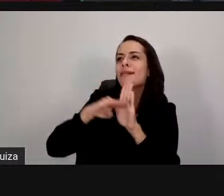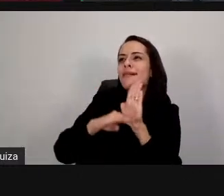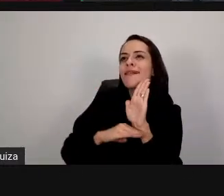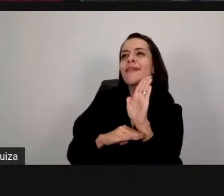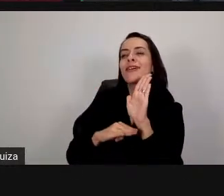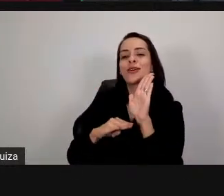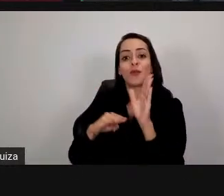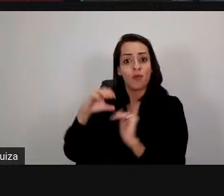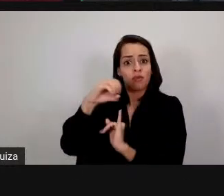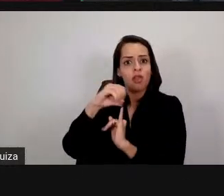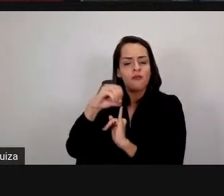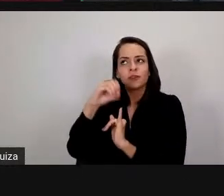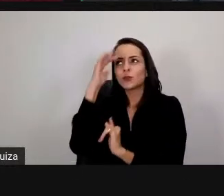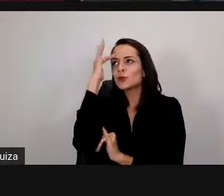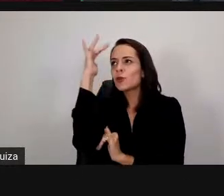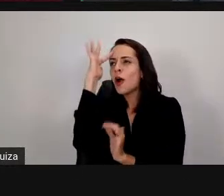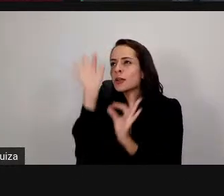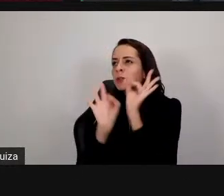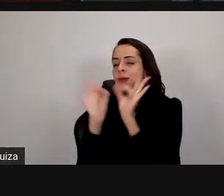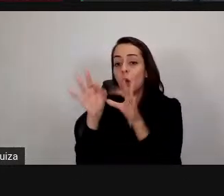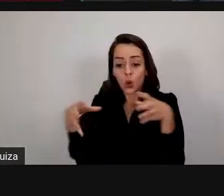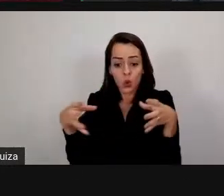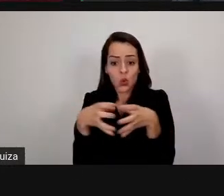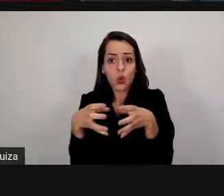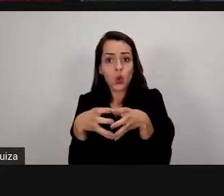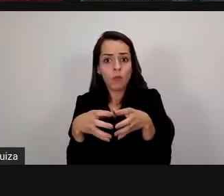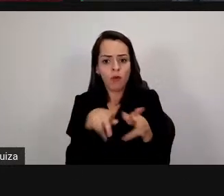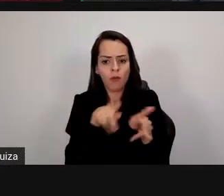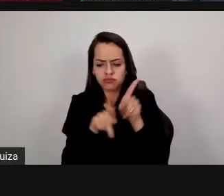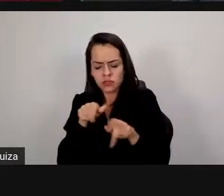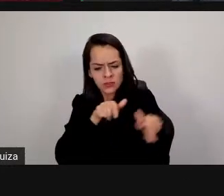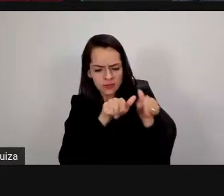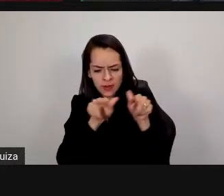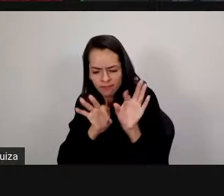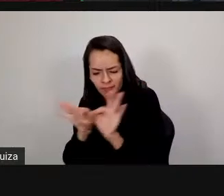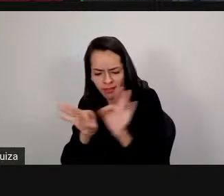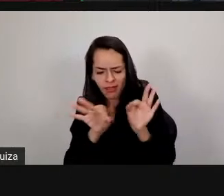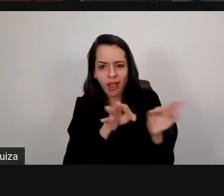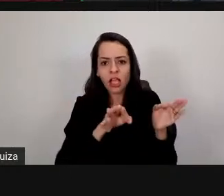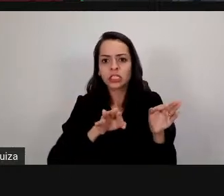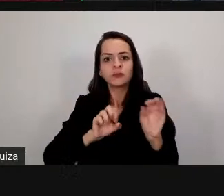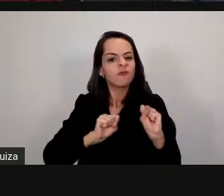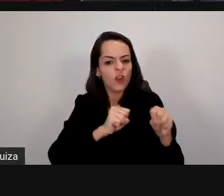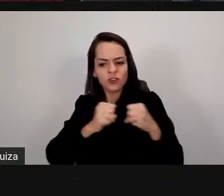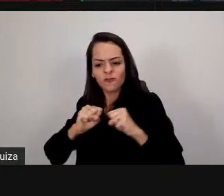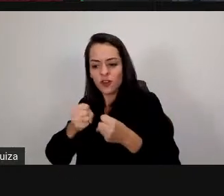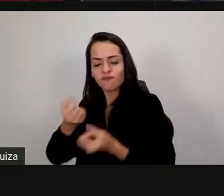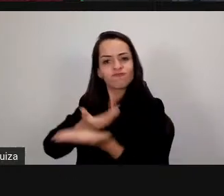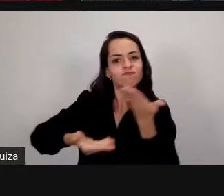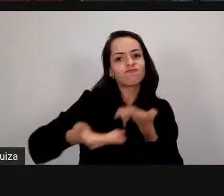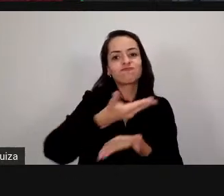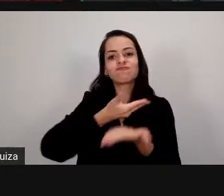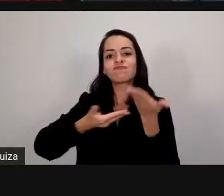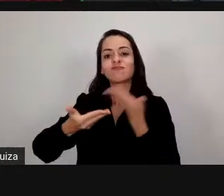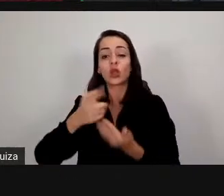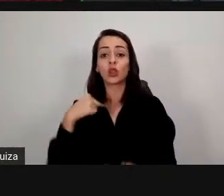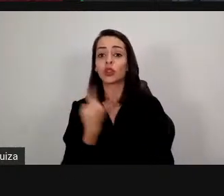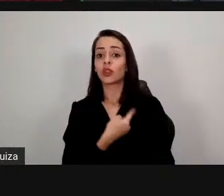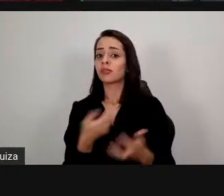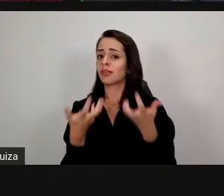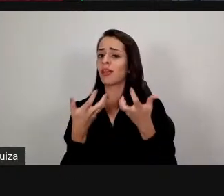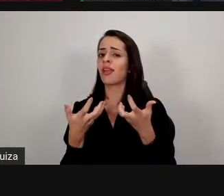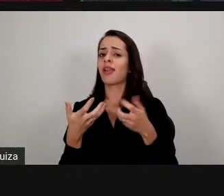por várias mãos então é essa magia que a gente quer que os nossos cursistas tenham em seus corações hoje